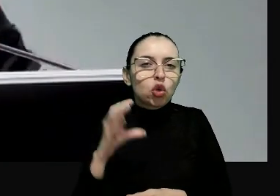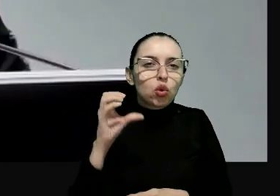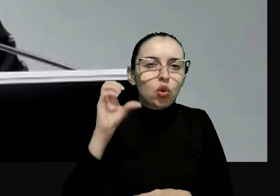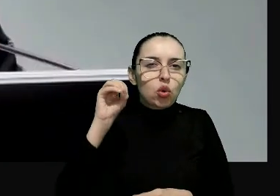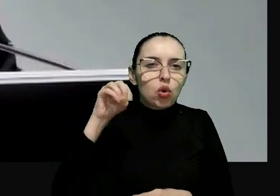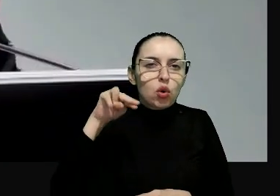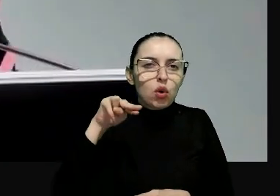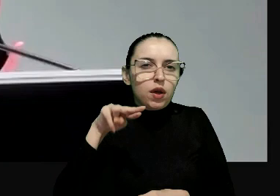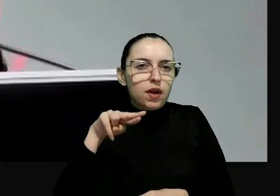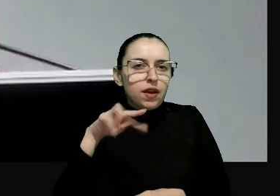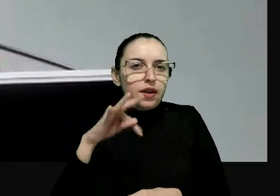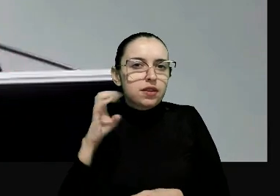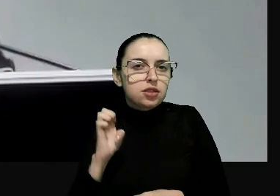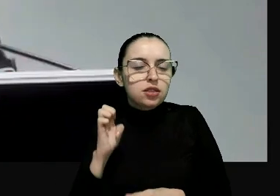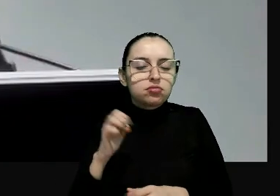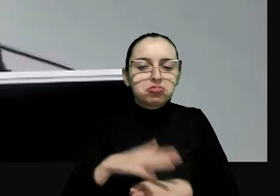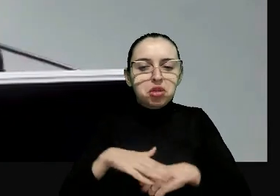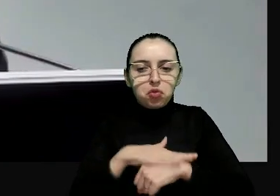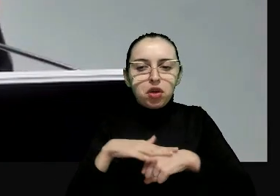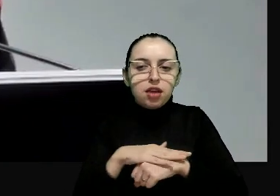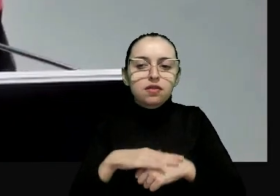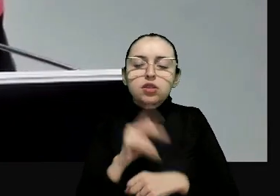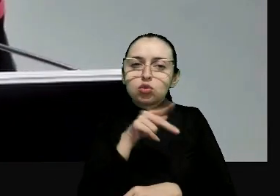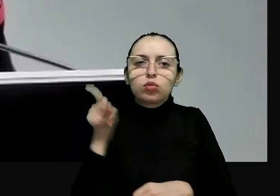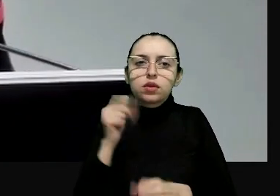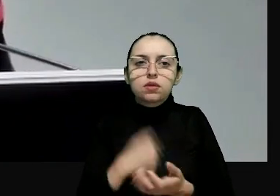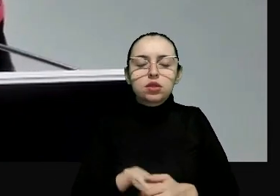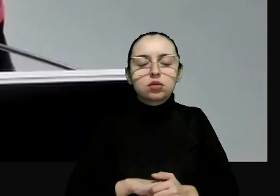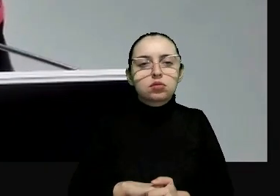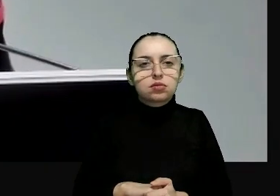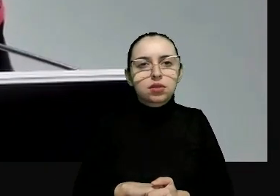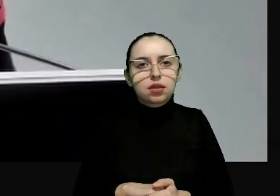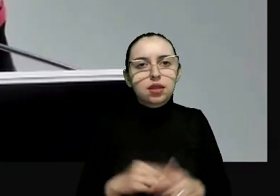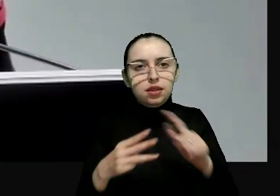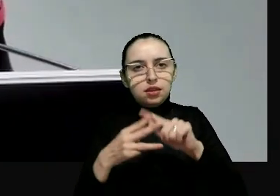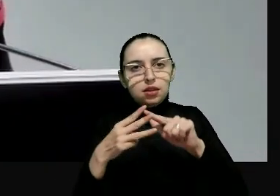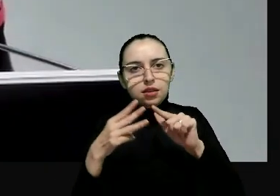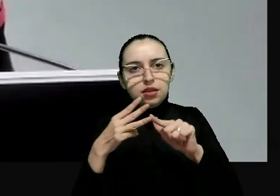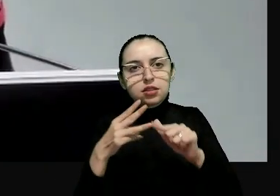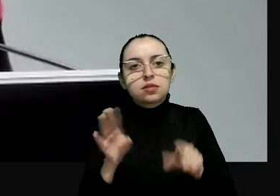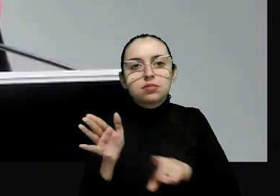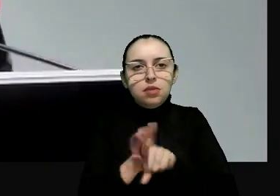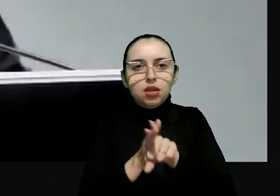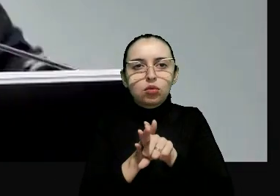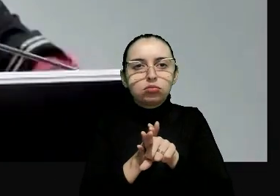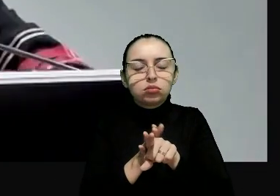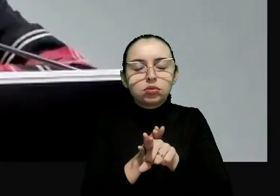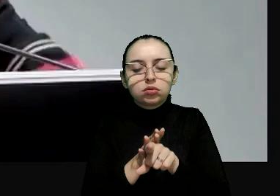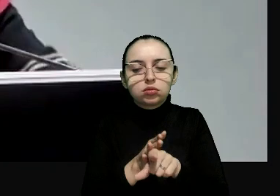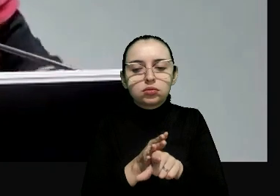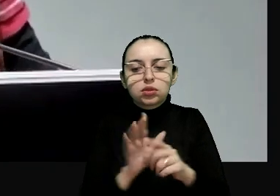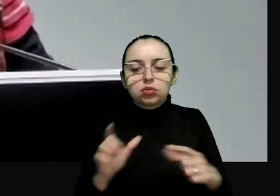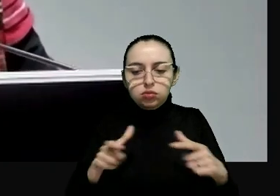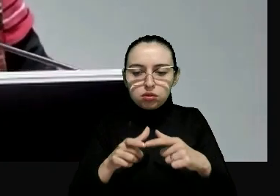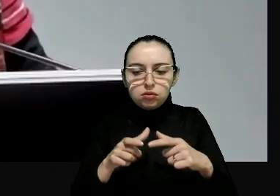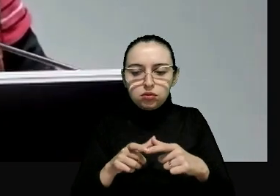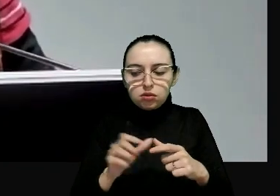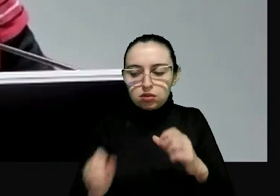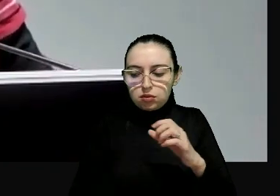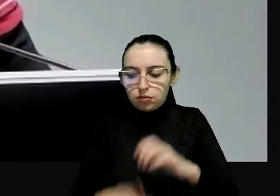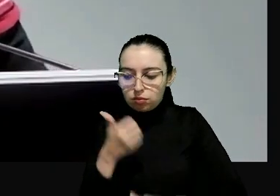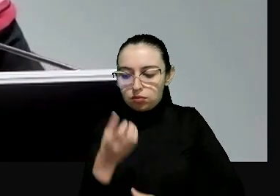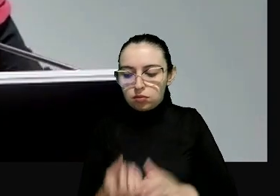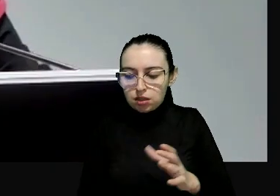Portanto, em diálogo com o professor Armin, tecerei três perguntas acerca do conchaísmo regional